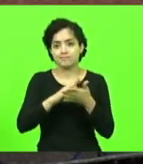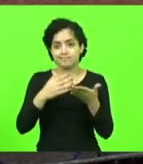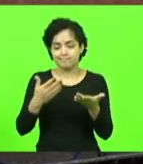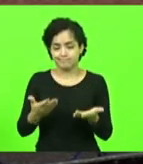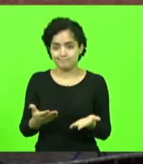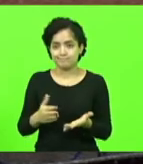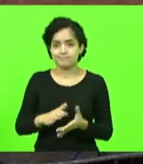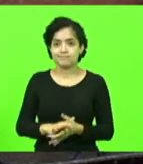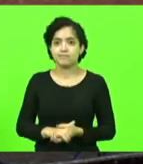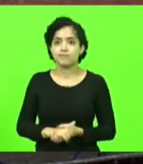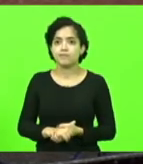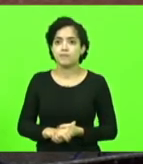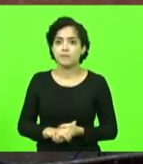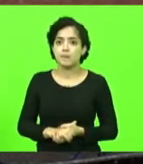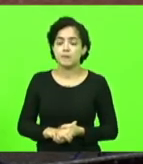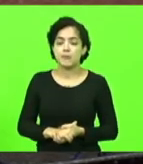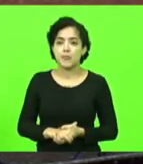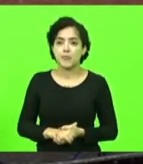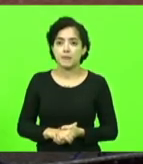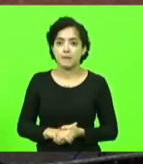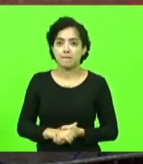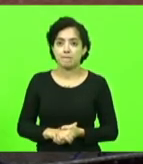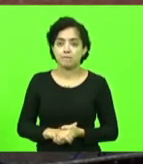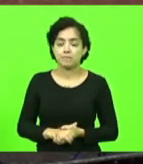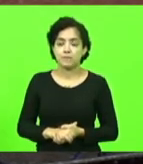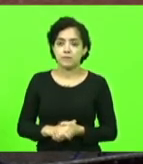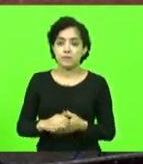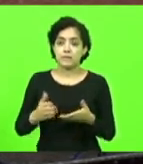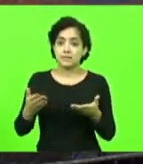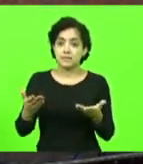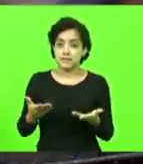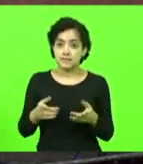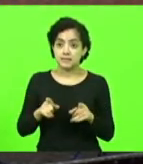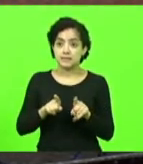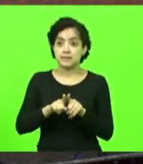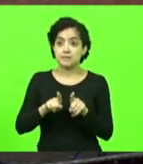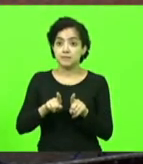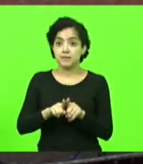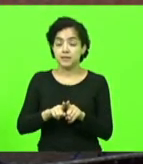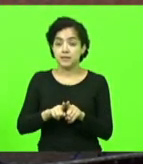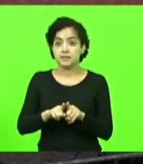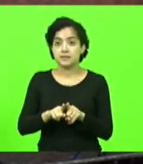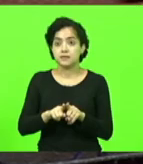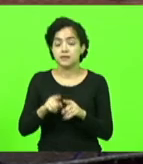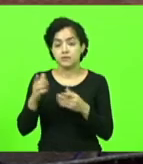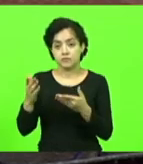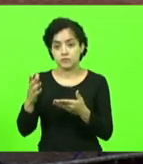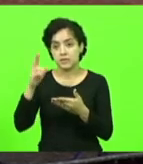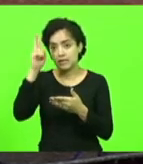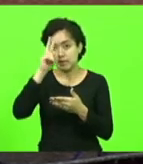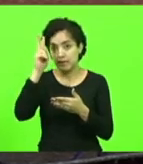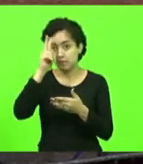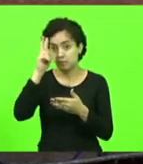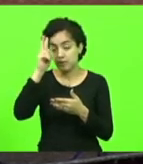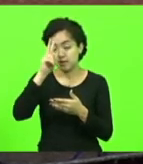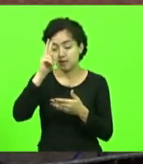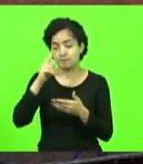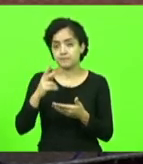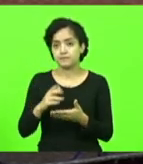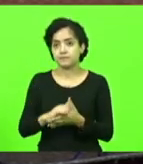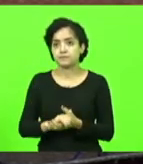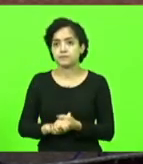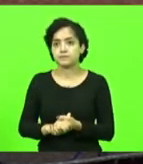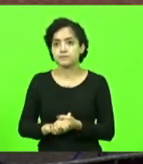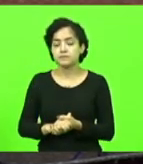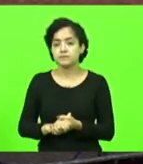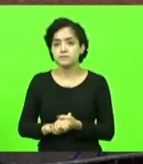Norte catarinense. E, ao mesmo tempo, deputado Kennedy, V. Exª lembrou muito bem, se nós